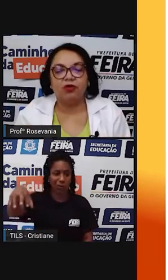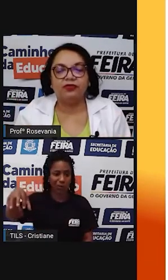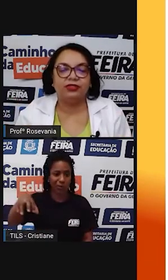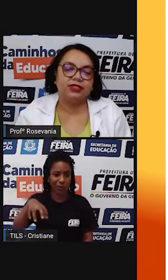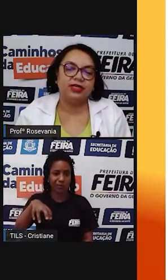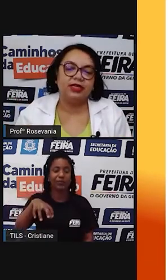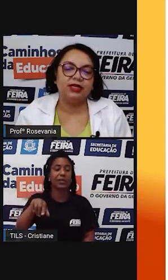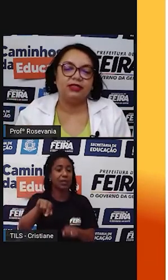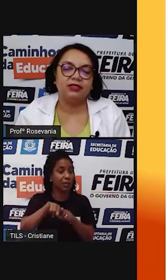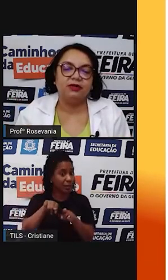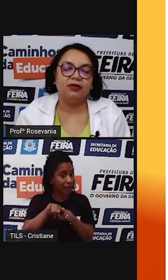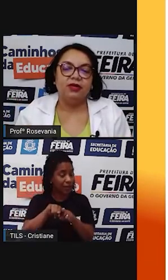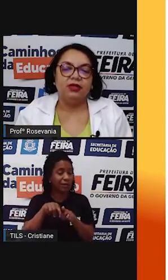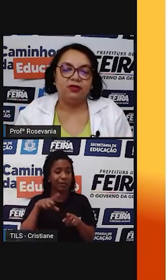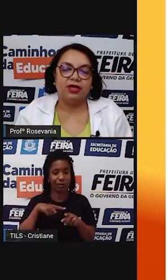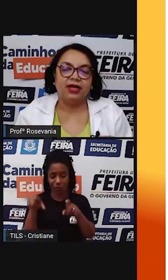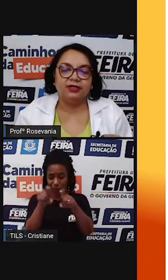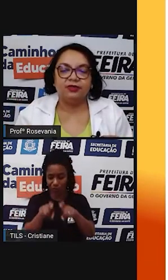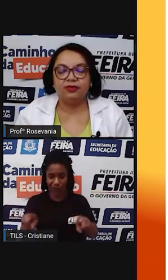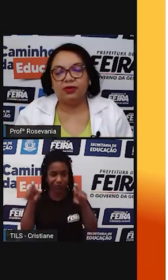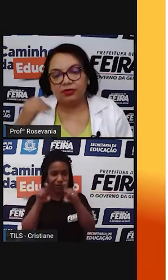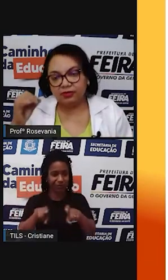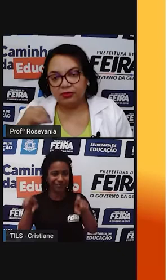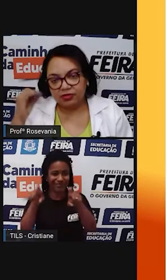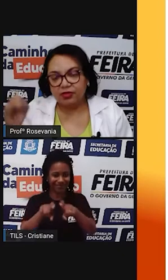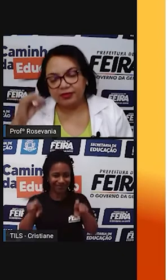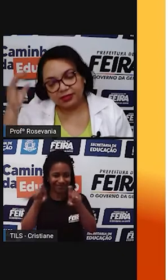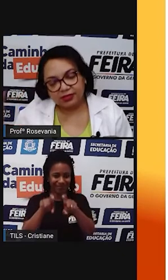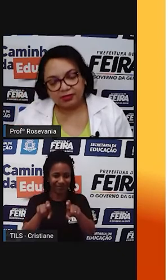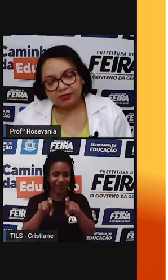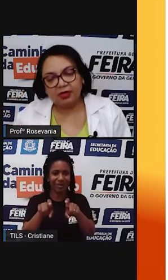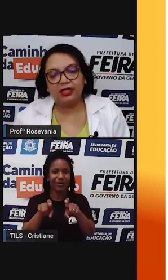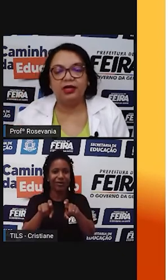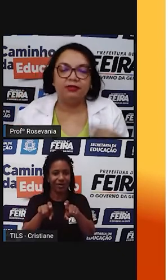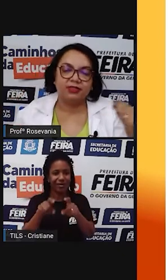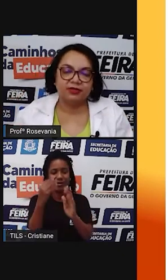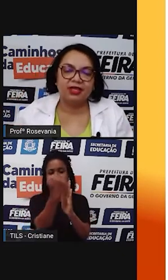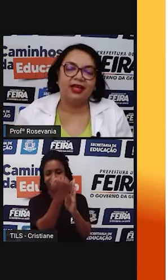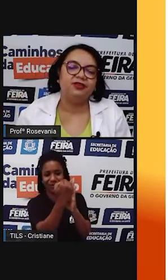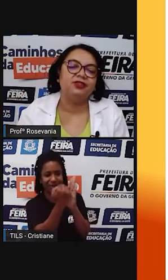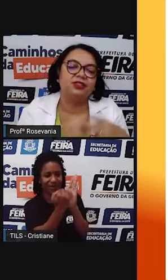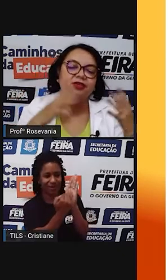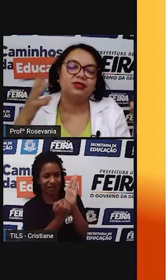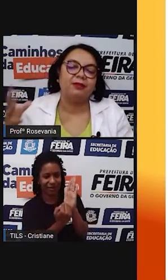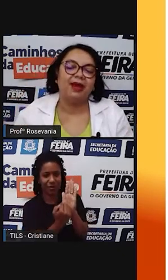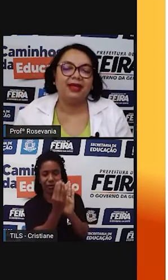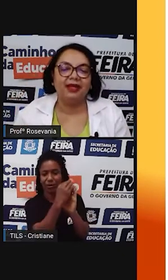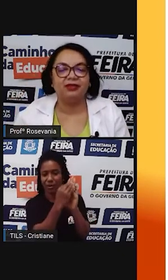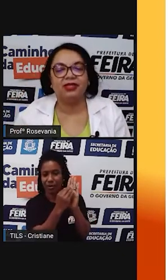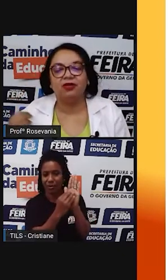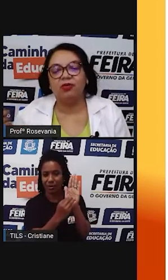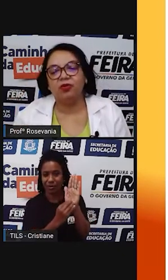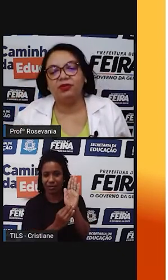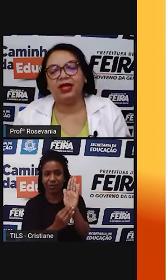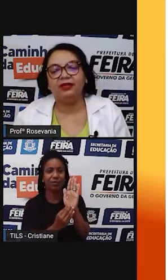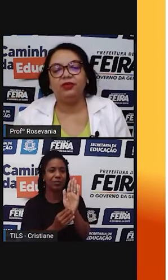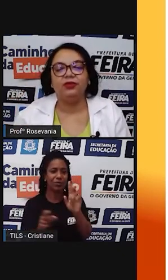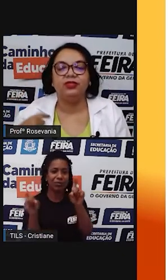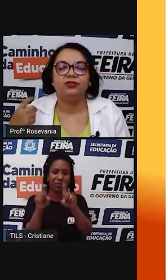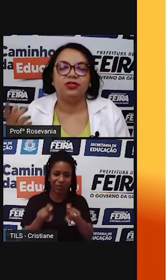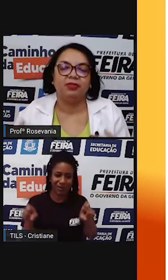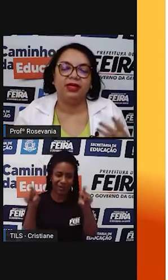os softwares, né, que são, no caso, os softwares que são os programas, os hardware que são os aparelhos, né, como